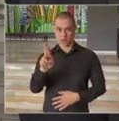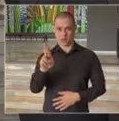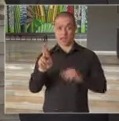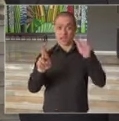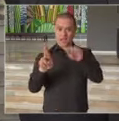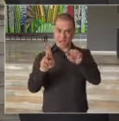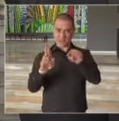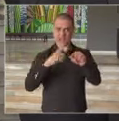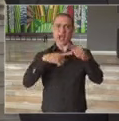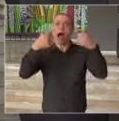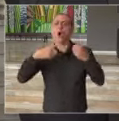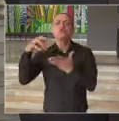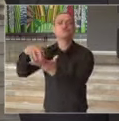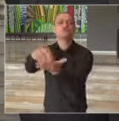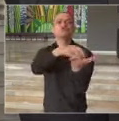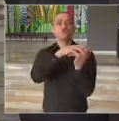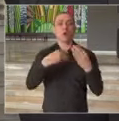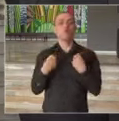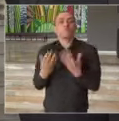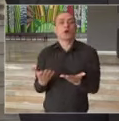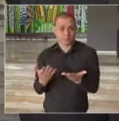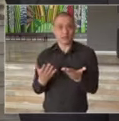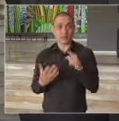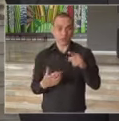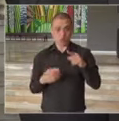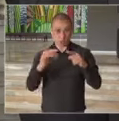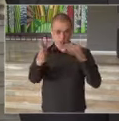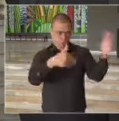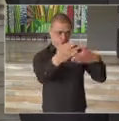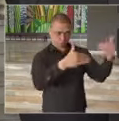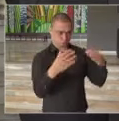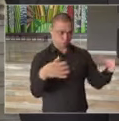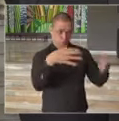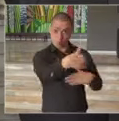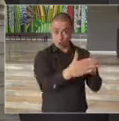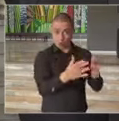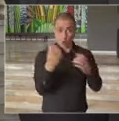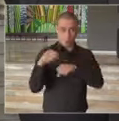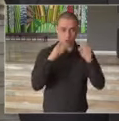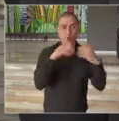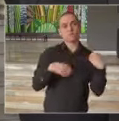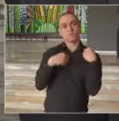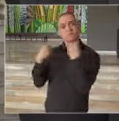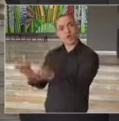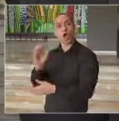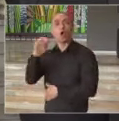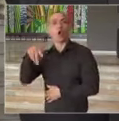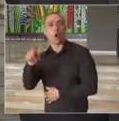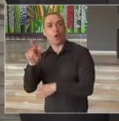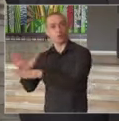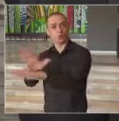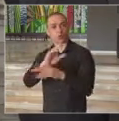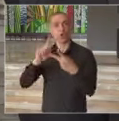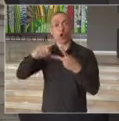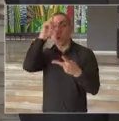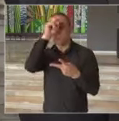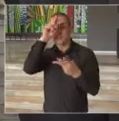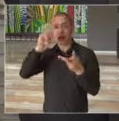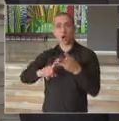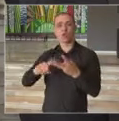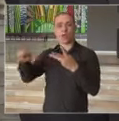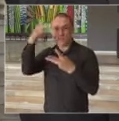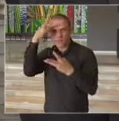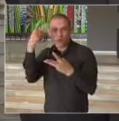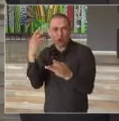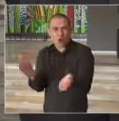integralmente destinadas a organizações da sociedade civil, hospitais e centros de acolhida para